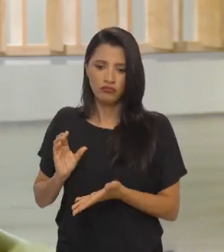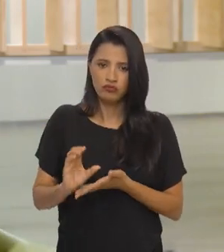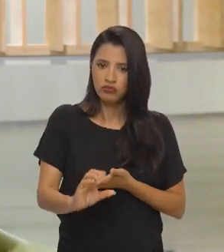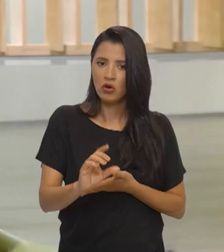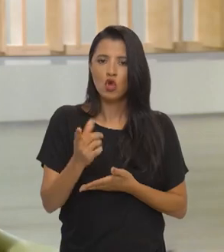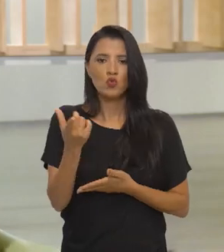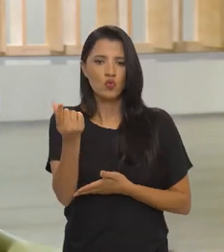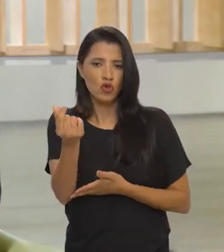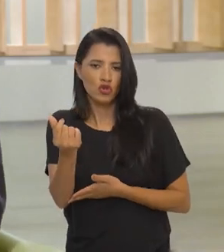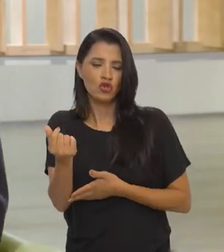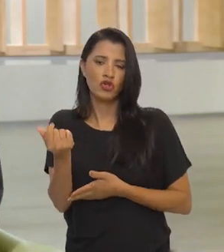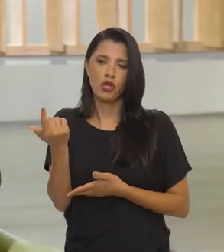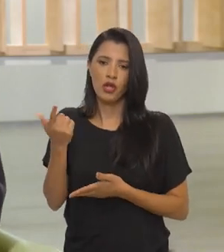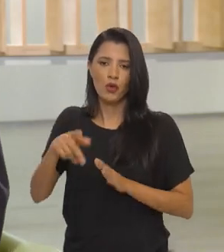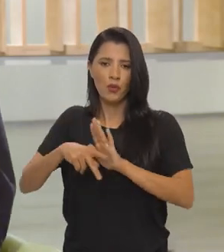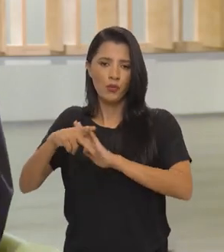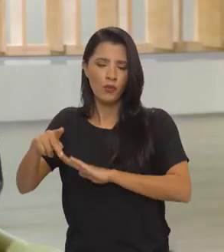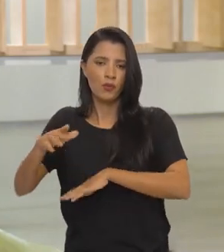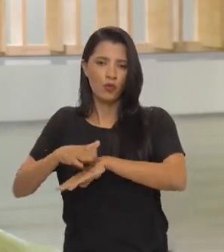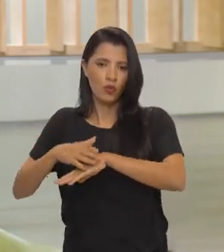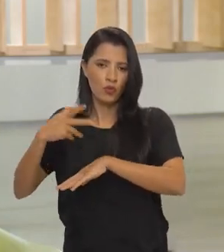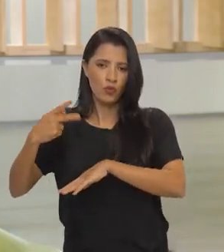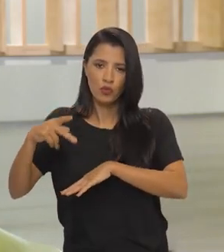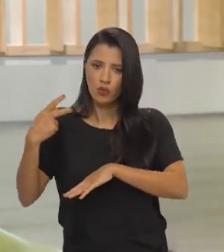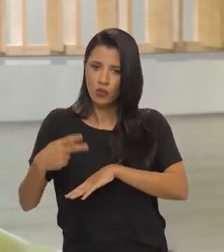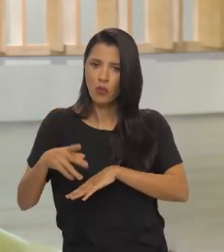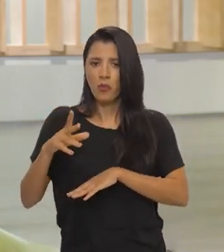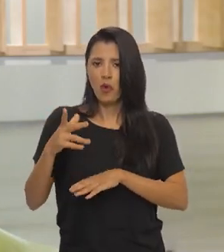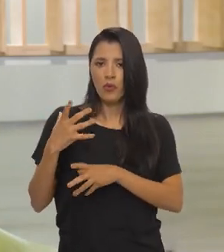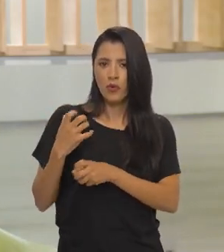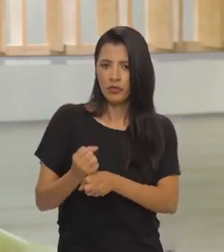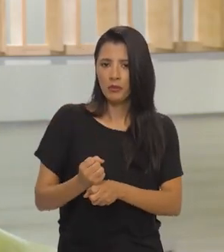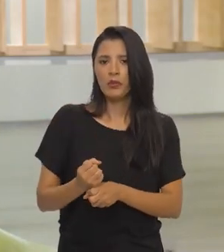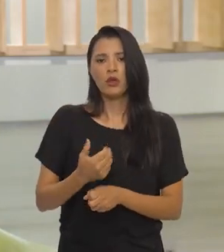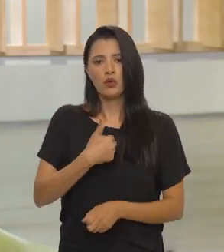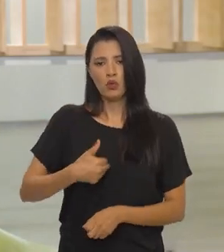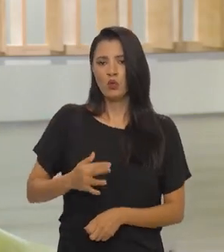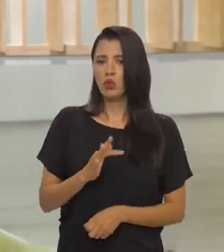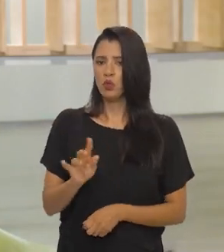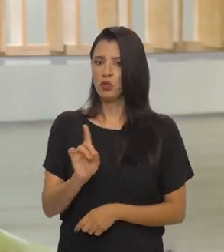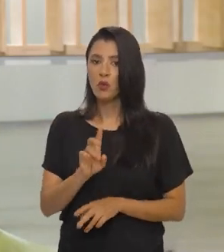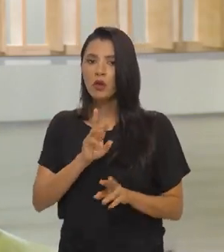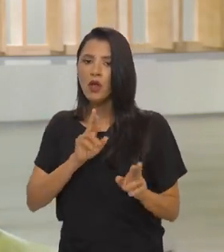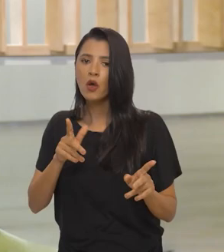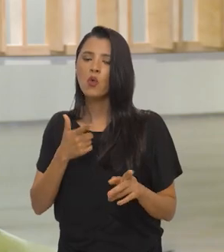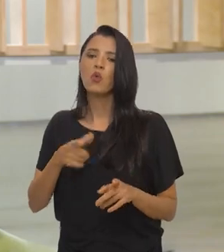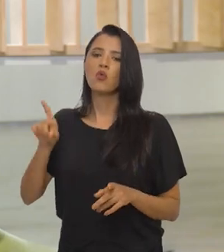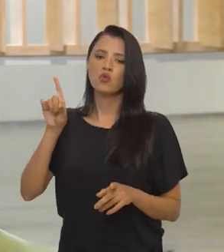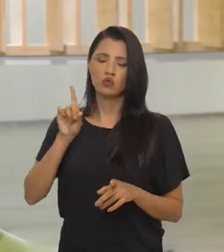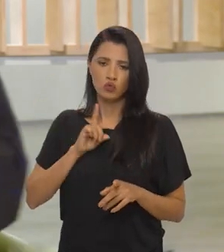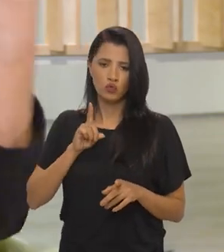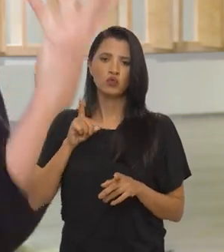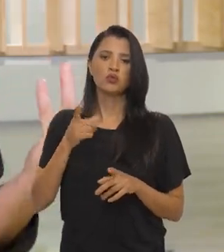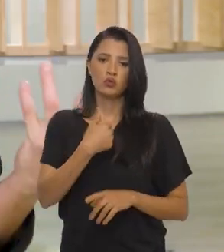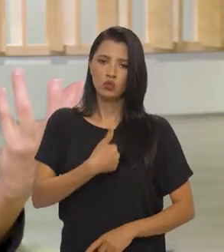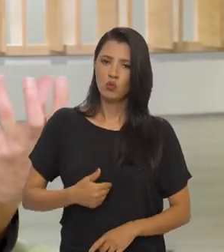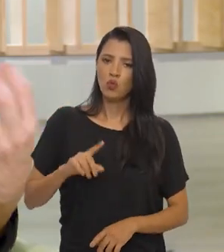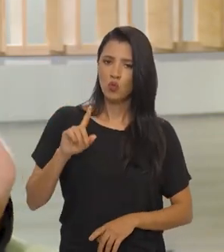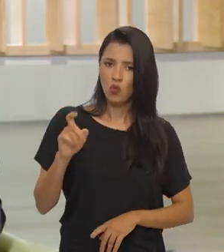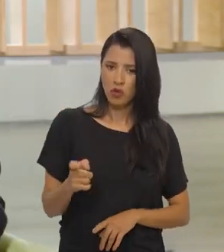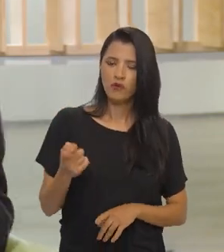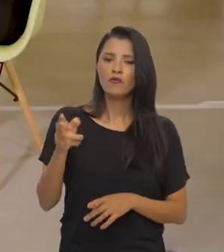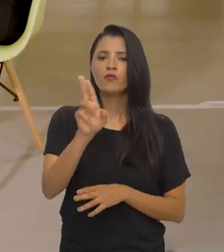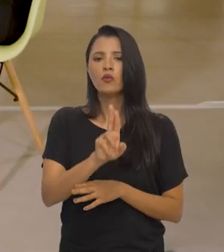indireta, ou seja, que não é com recursos diretos do próprio orçamento da União. No